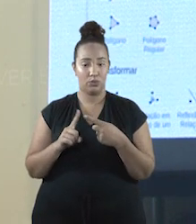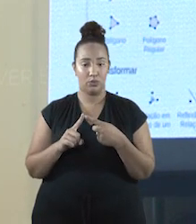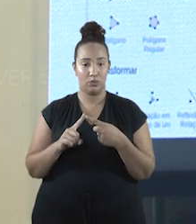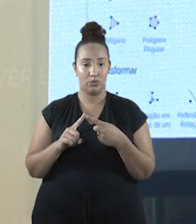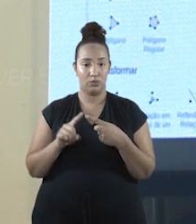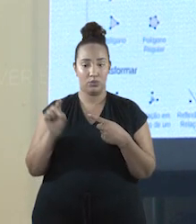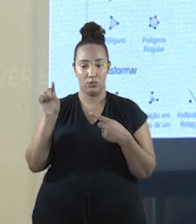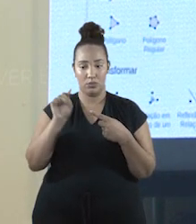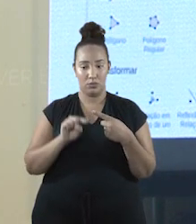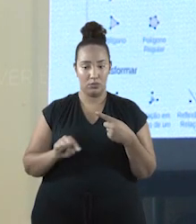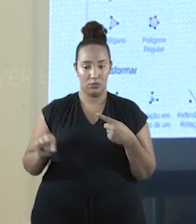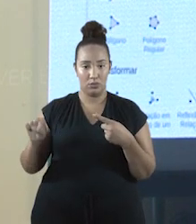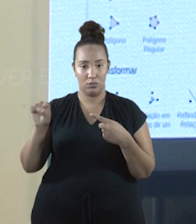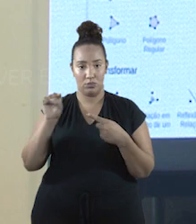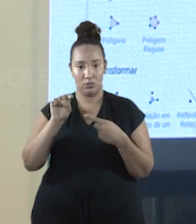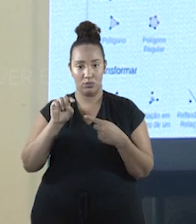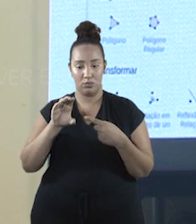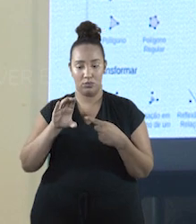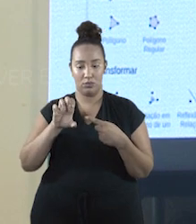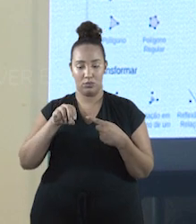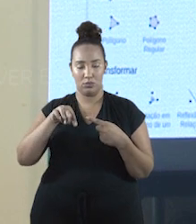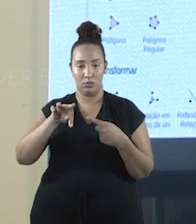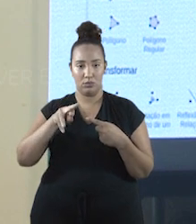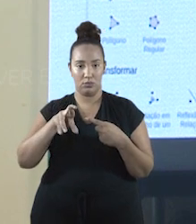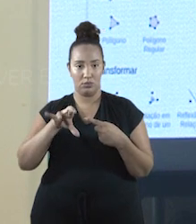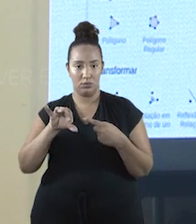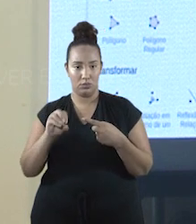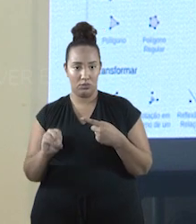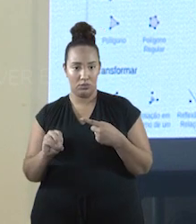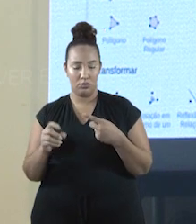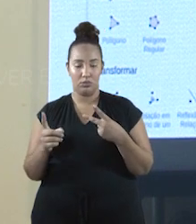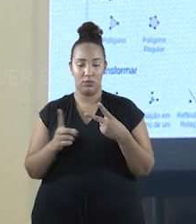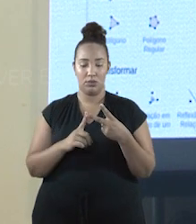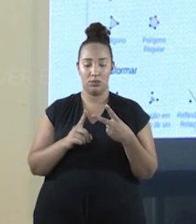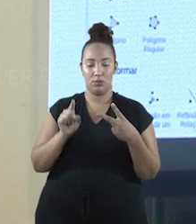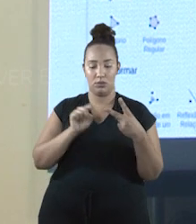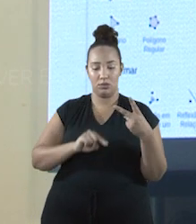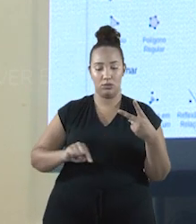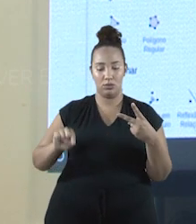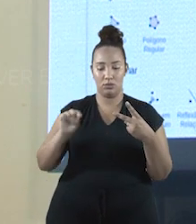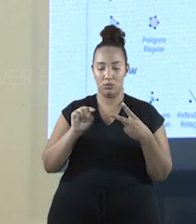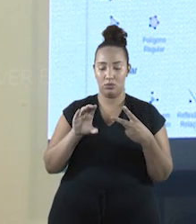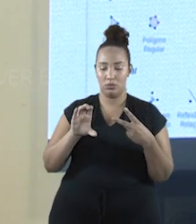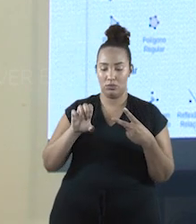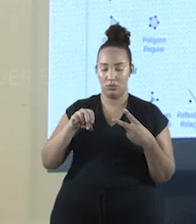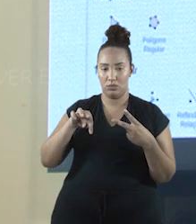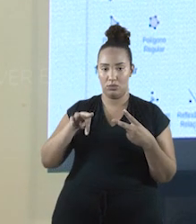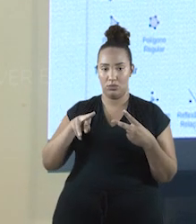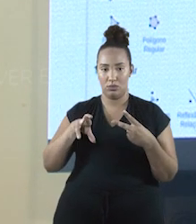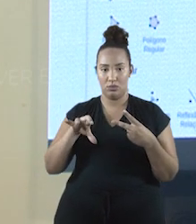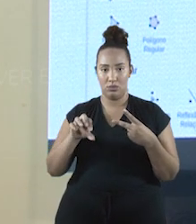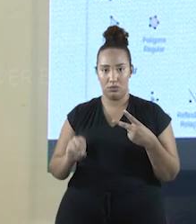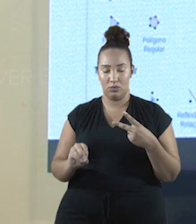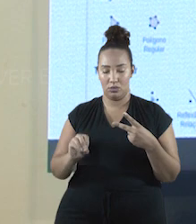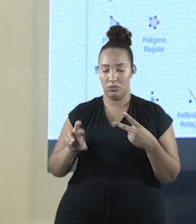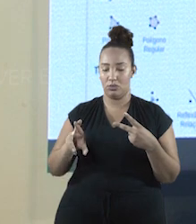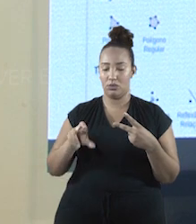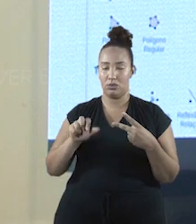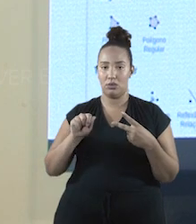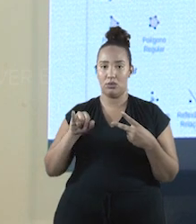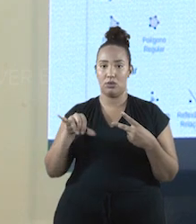círculo, dados, centro e um, e círculo, centro e raio. cuidado para não clicarem na errada.